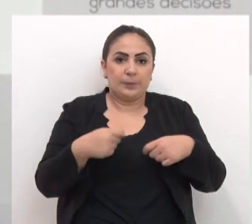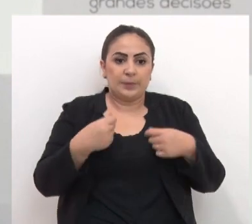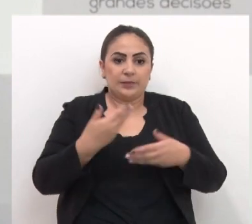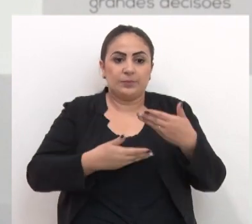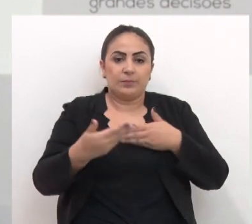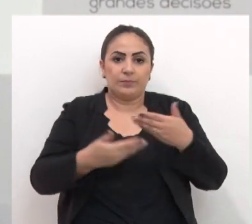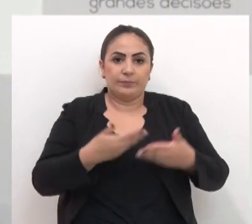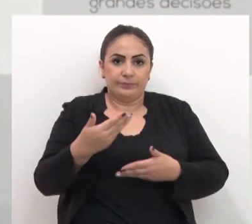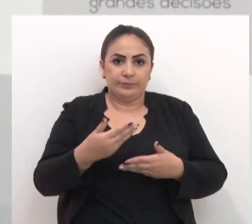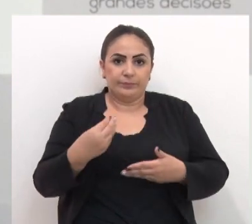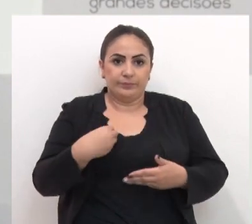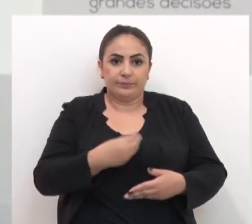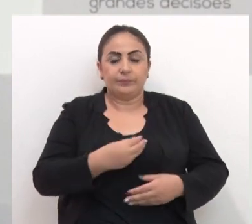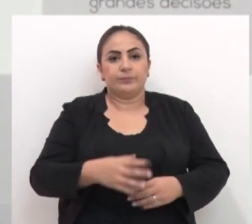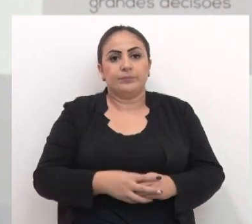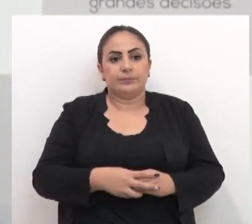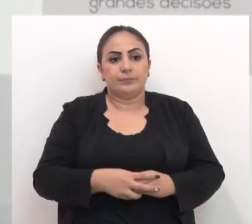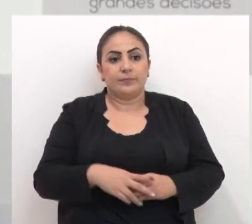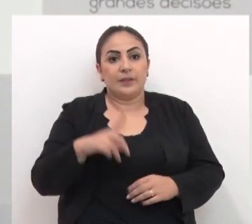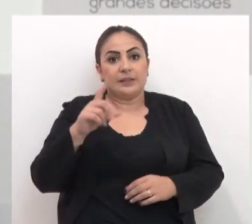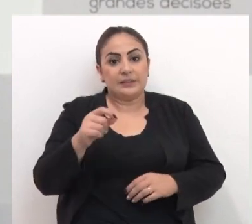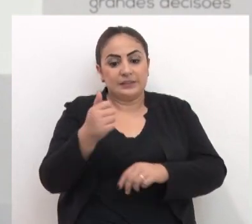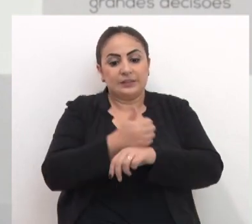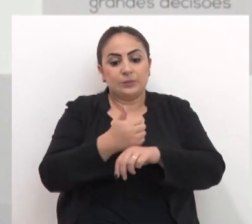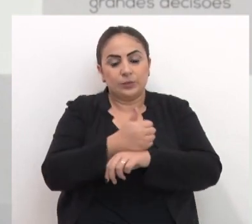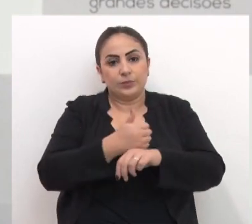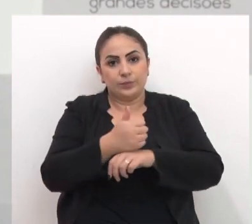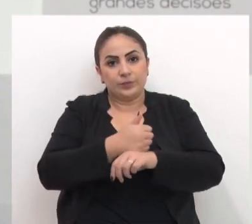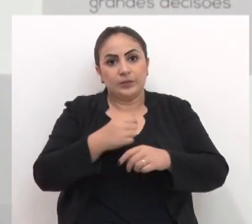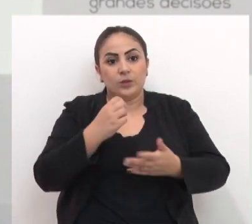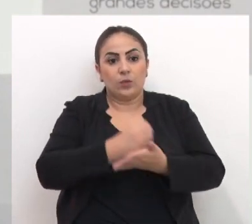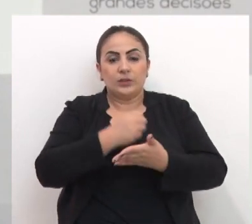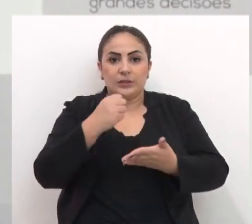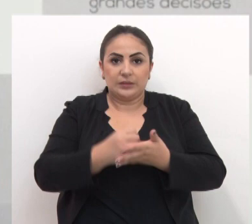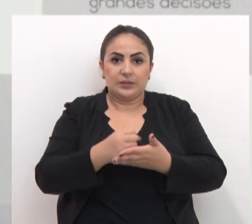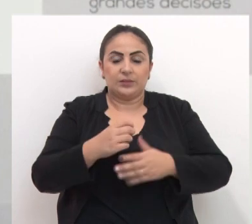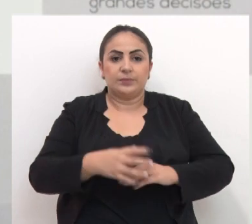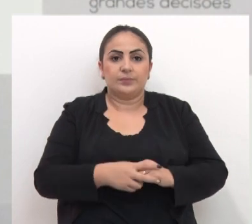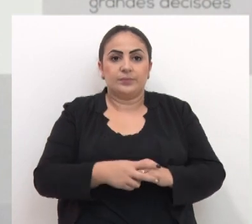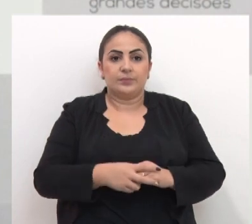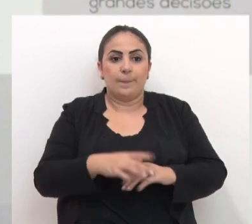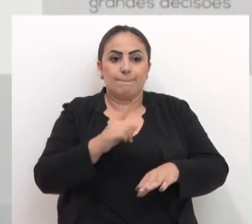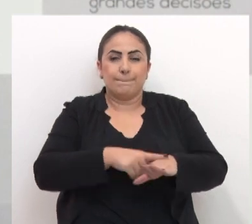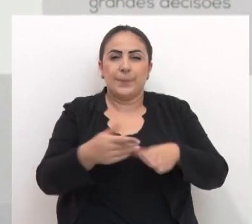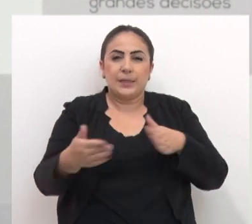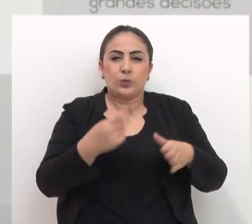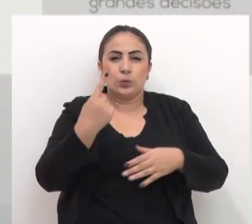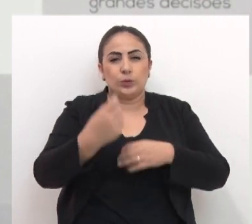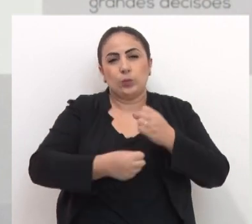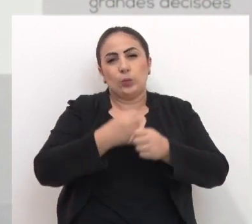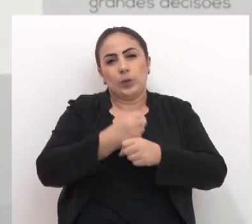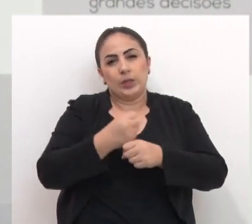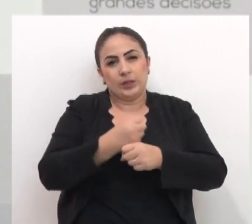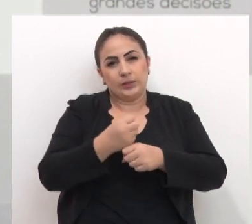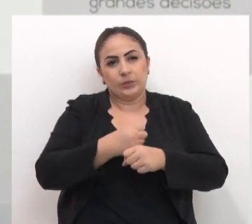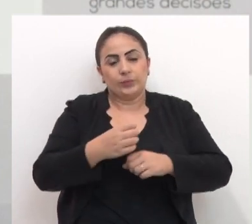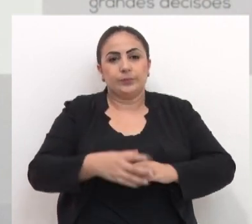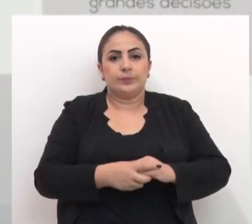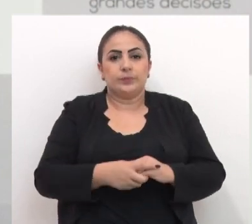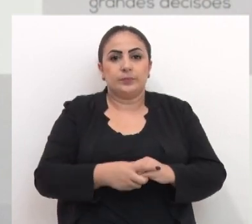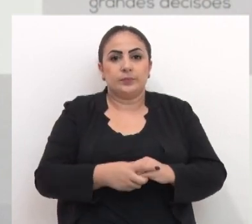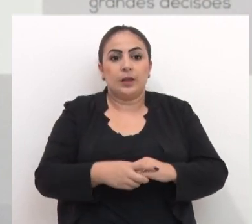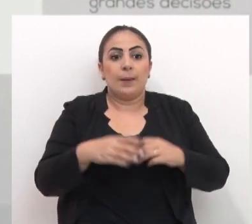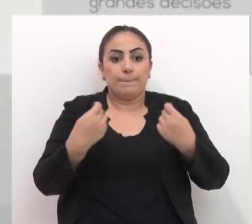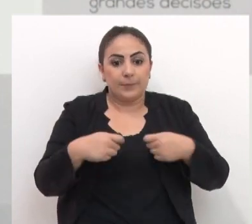diminuindo a demanda de atendimento por parte de médico. Serão 10 profissionais contratados pelo período de um